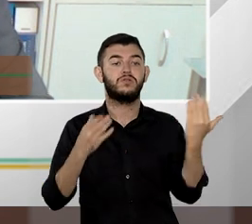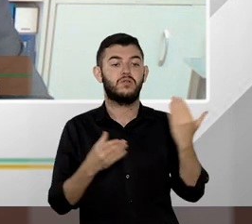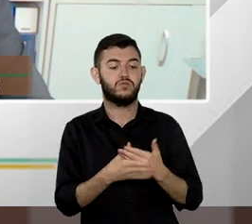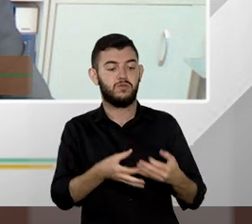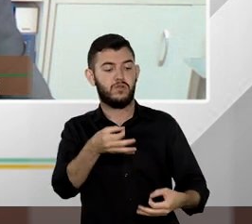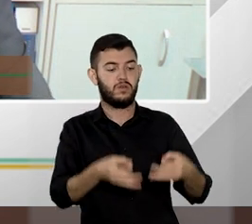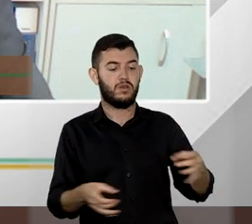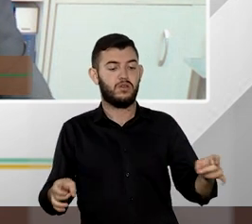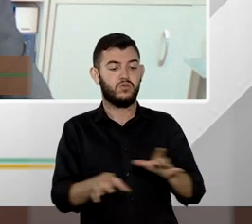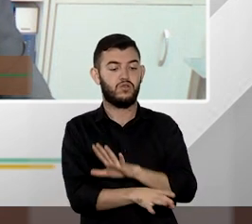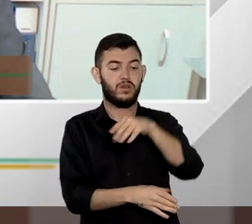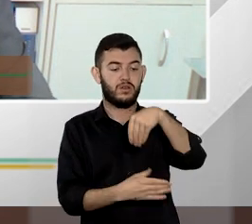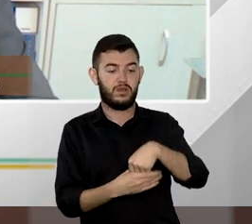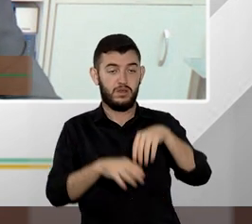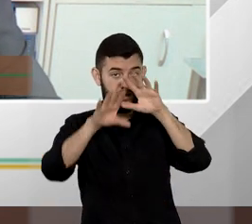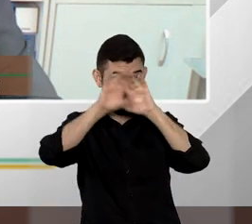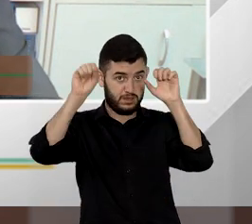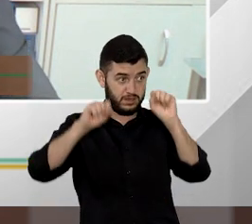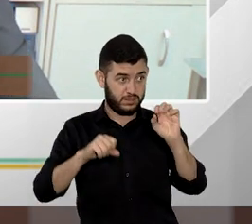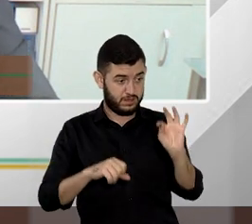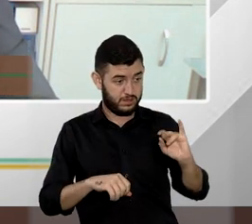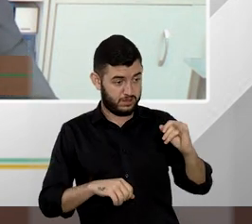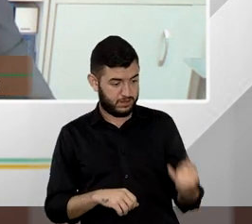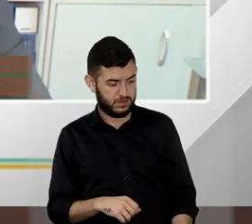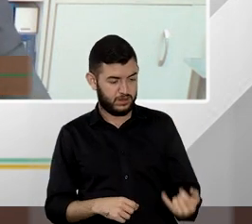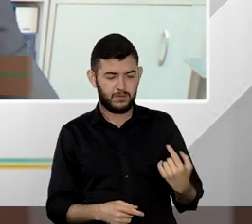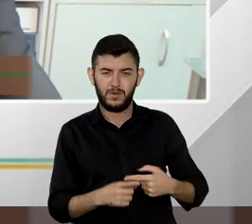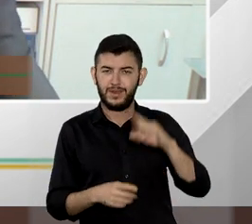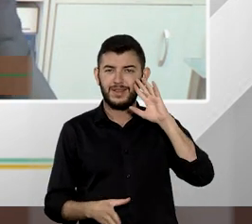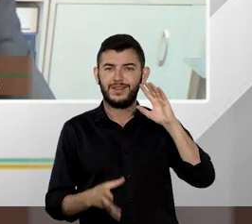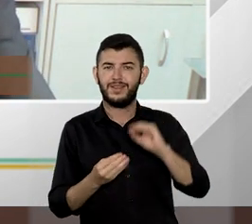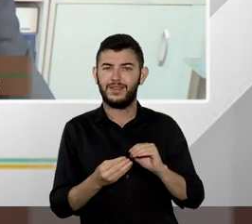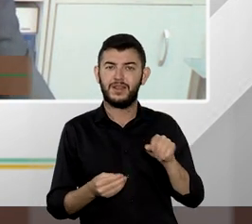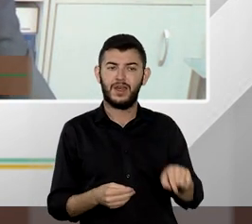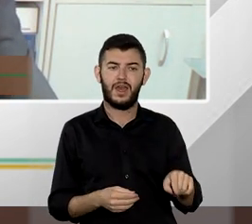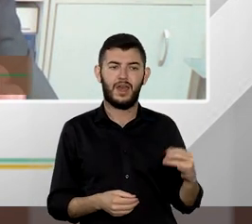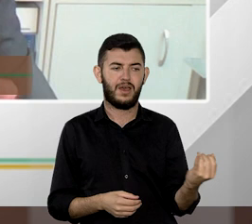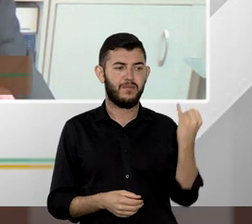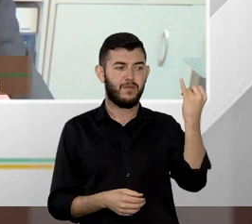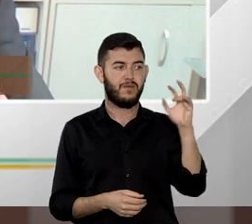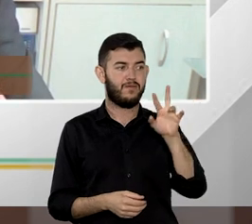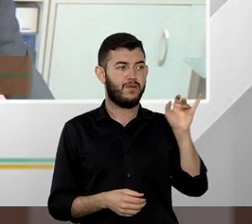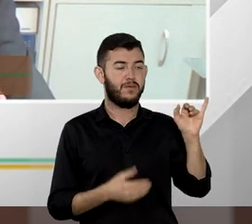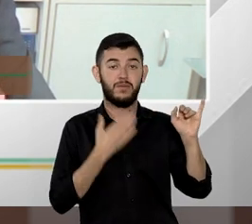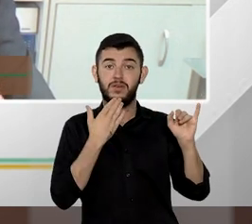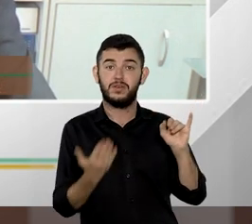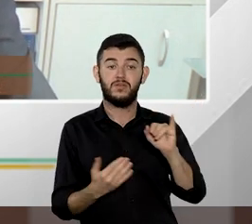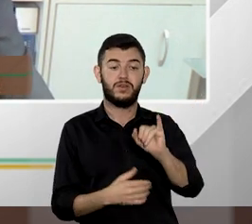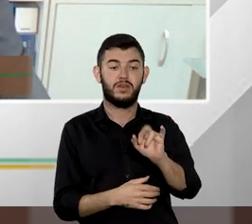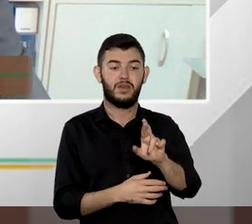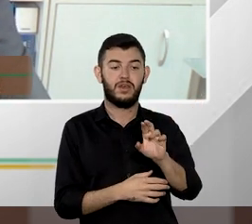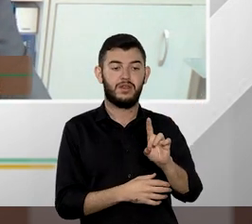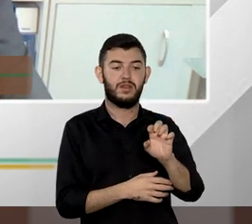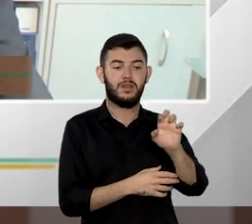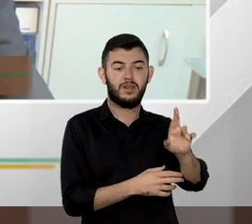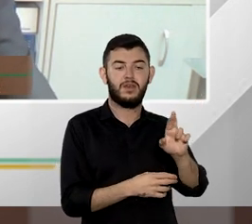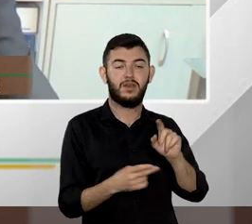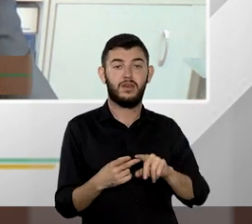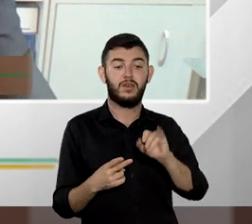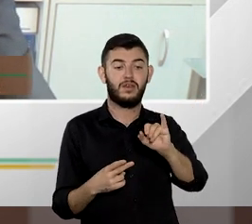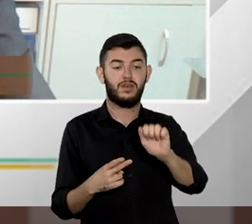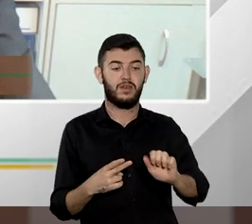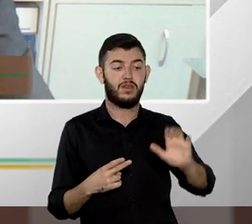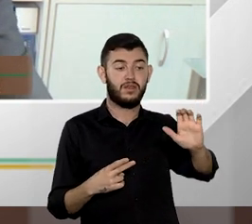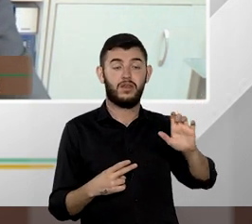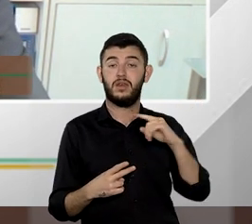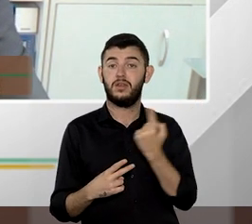entender que determinado tema é relevante ele vai suscitar um IRDR um IAC e a partir de então a